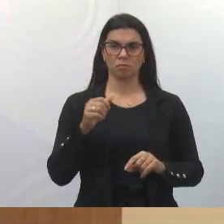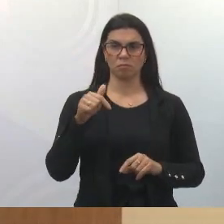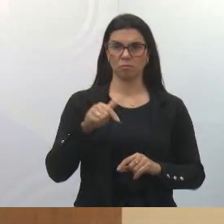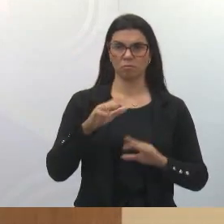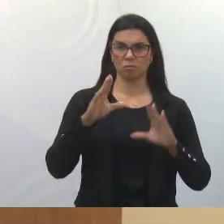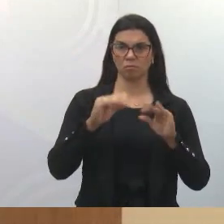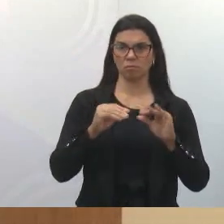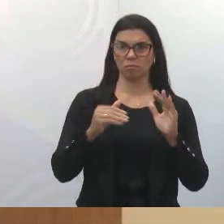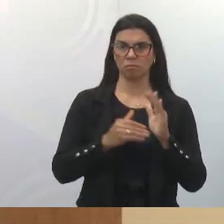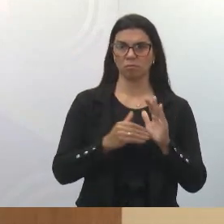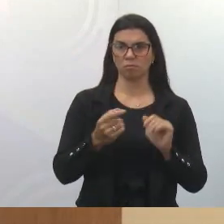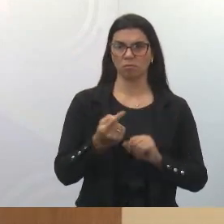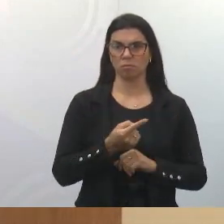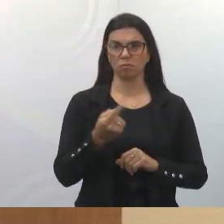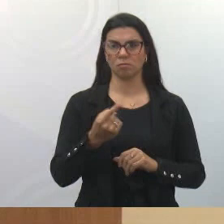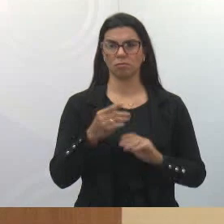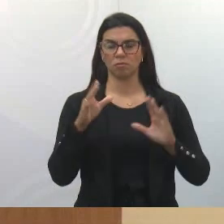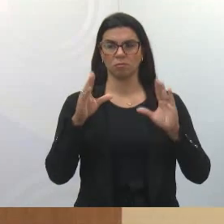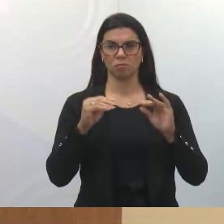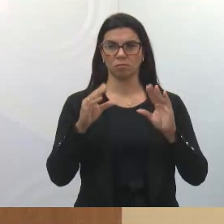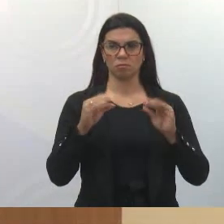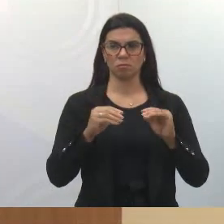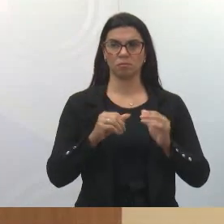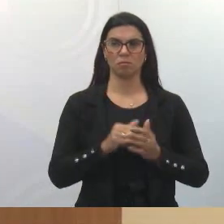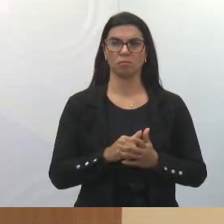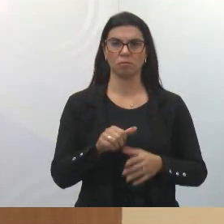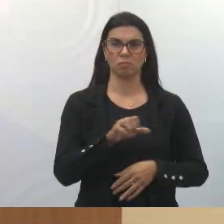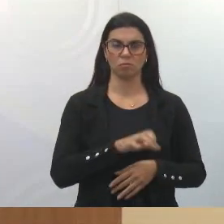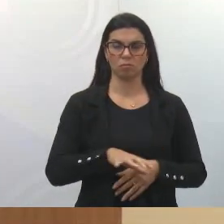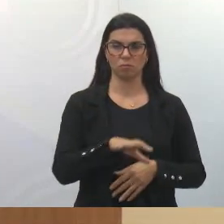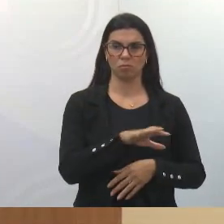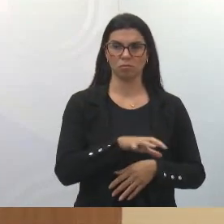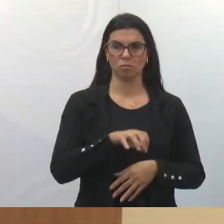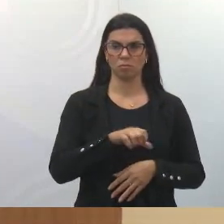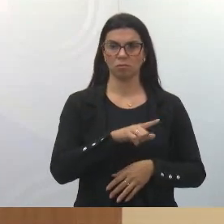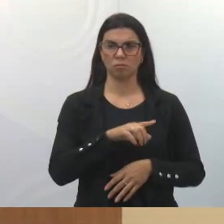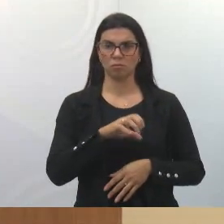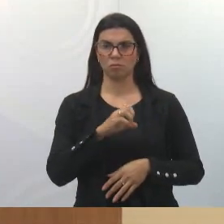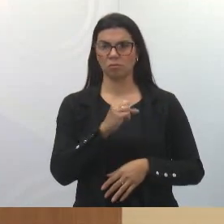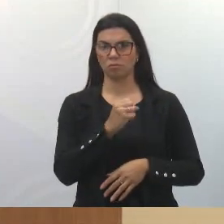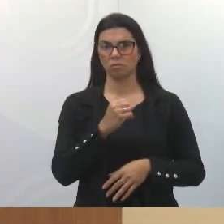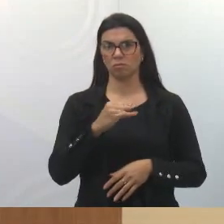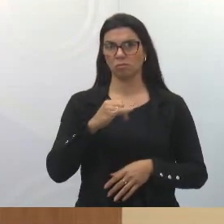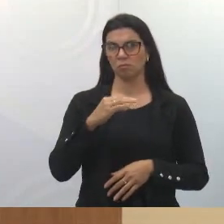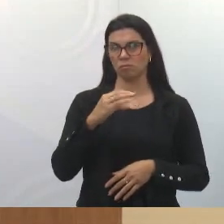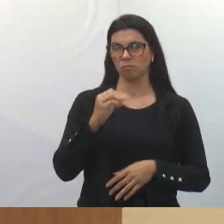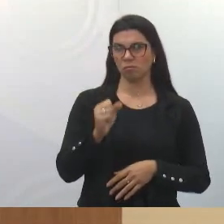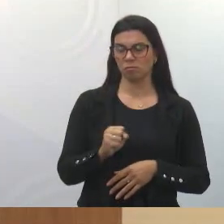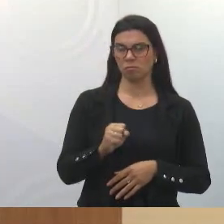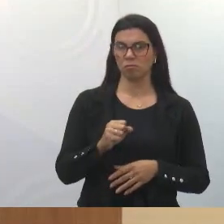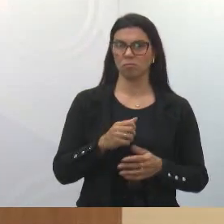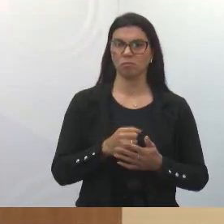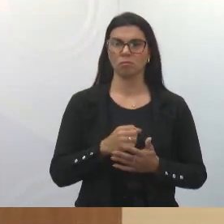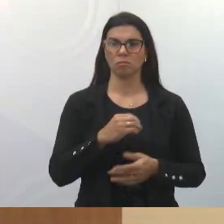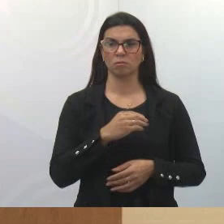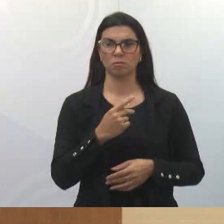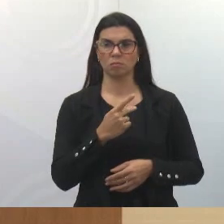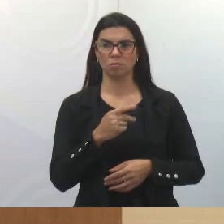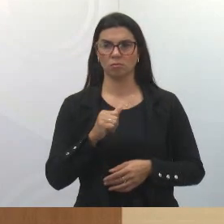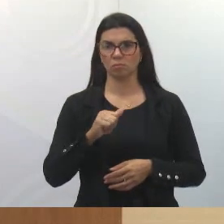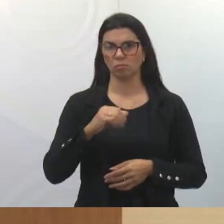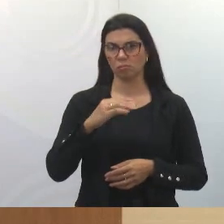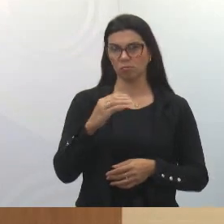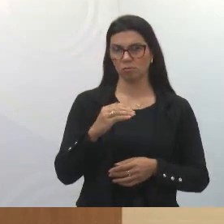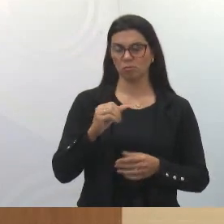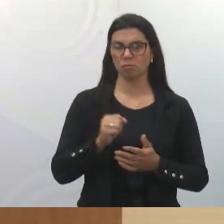às 23 horas, no Espaço Lessix. Então, quem puder ajudar o CEPAC, o CEPAC está organizando esse